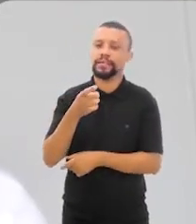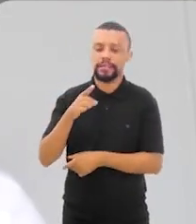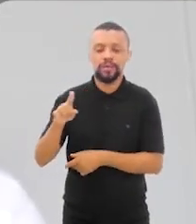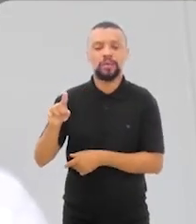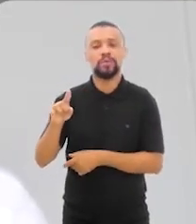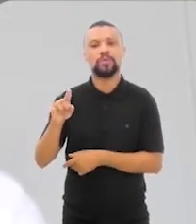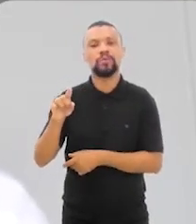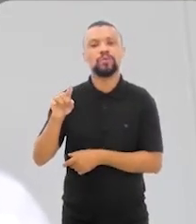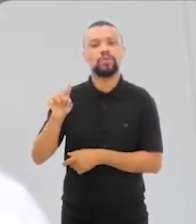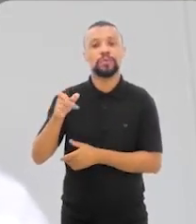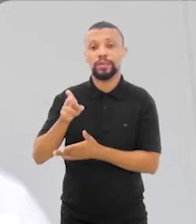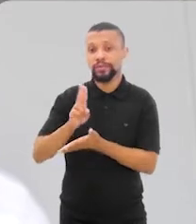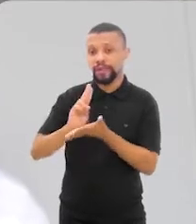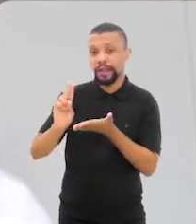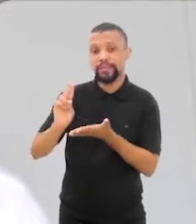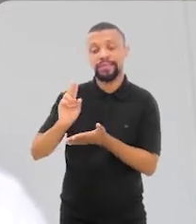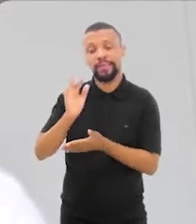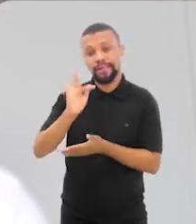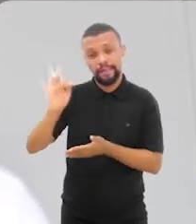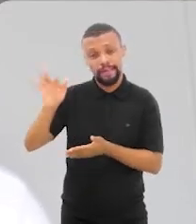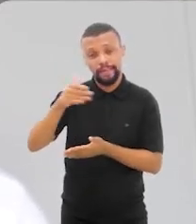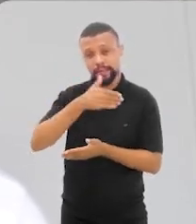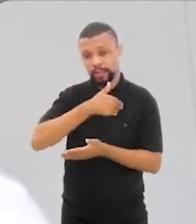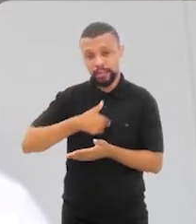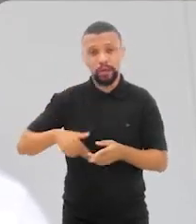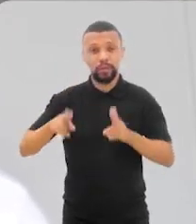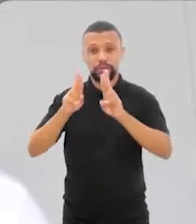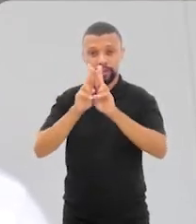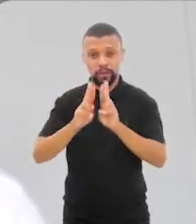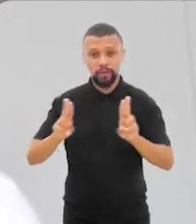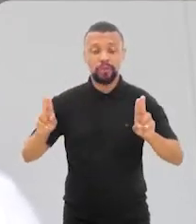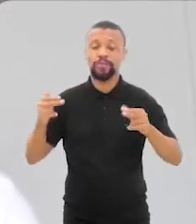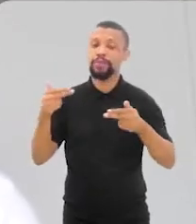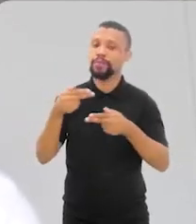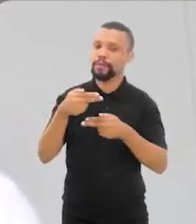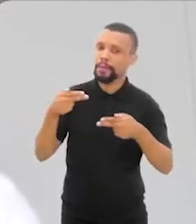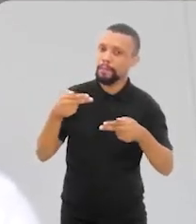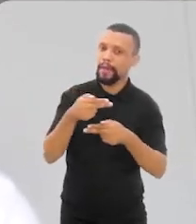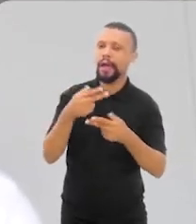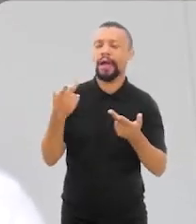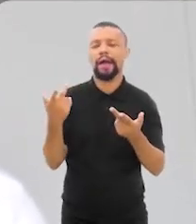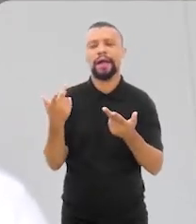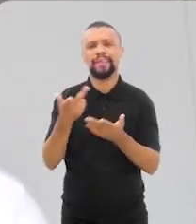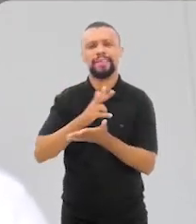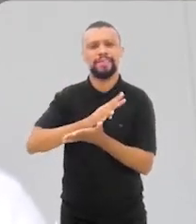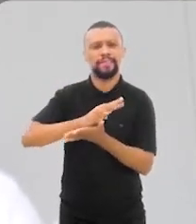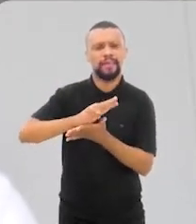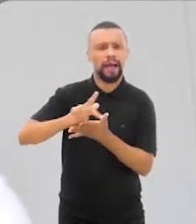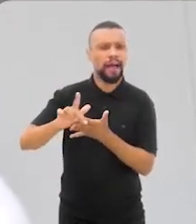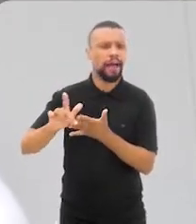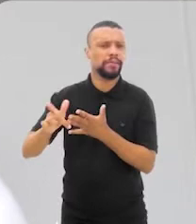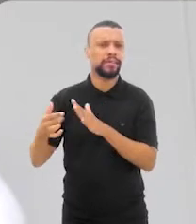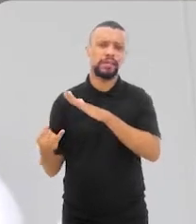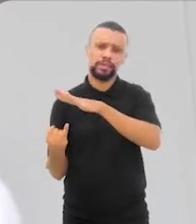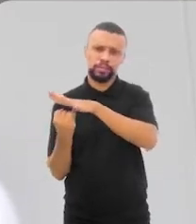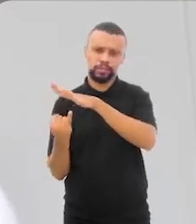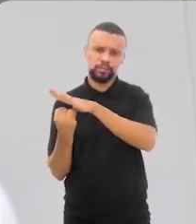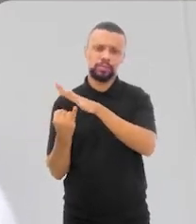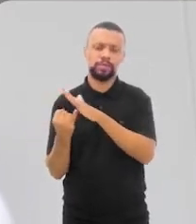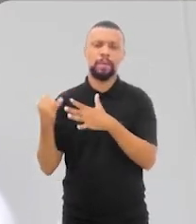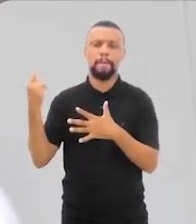Universidade Federal de Santa Catarina, o próprio SEBRAE, Social Good Brasil, Impact Hub